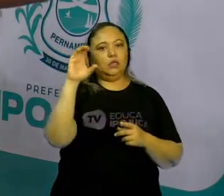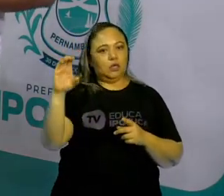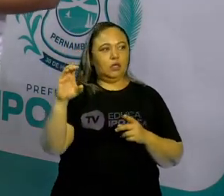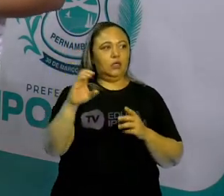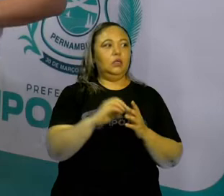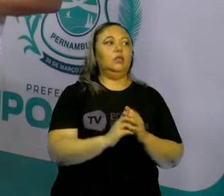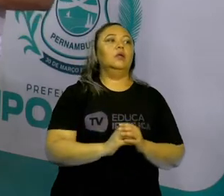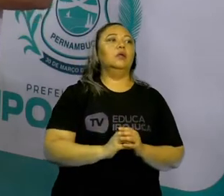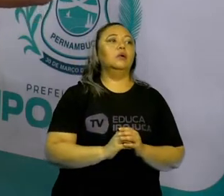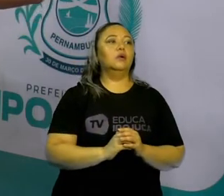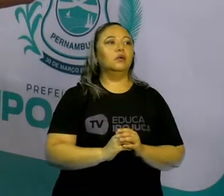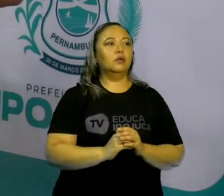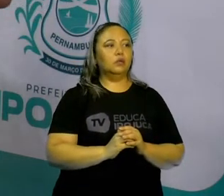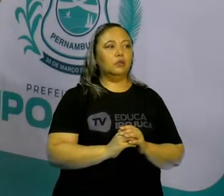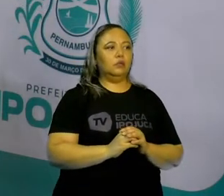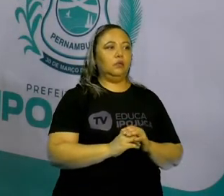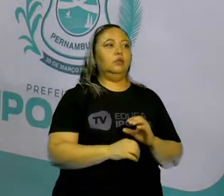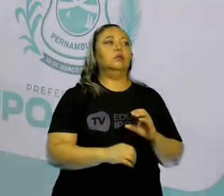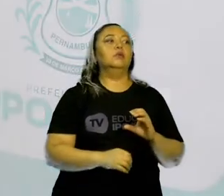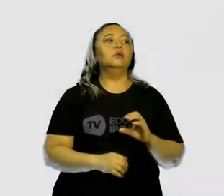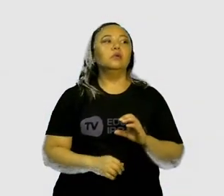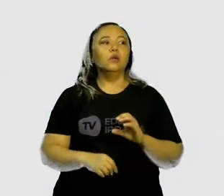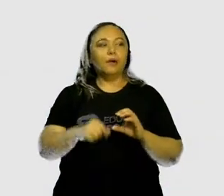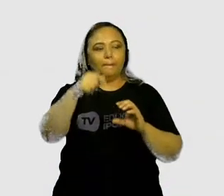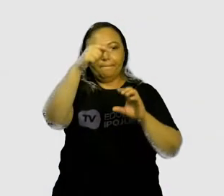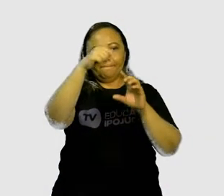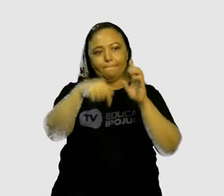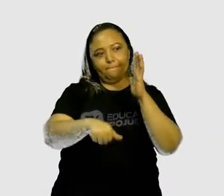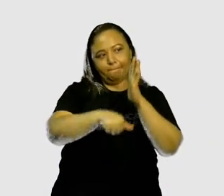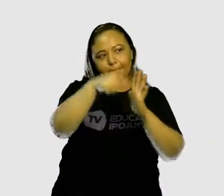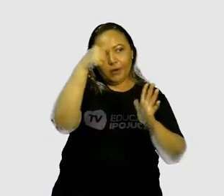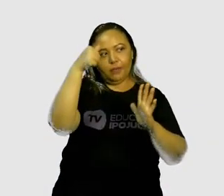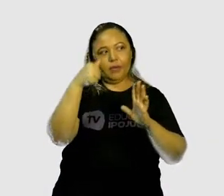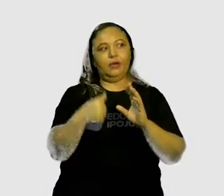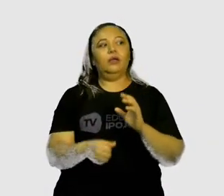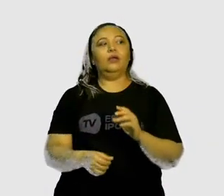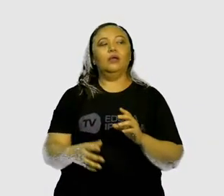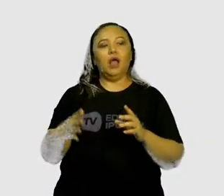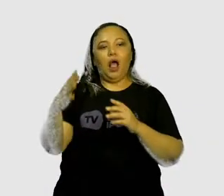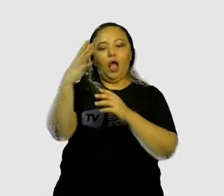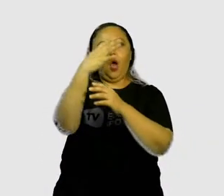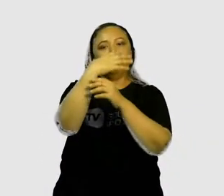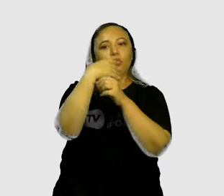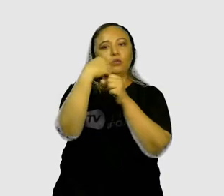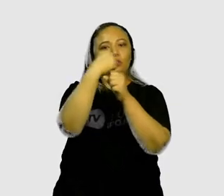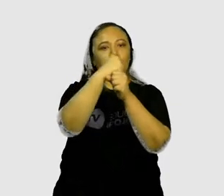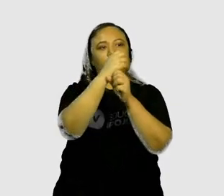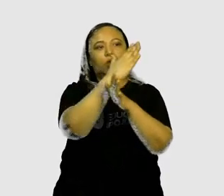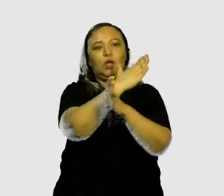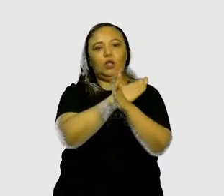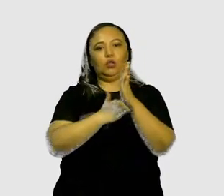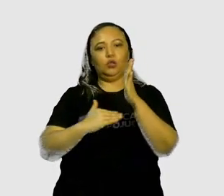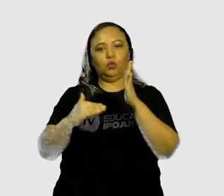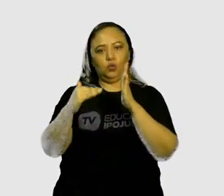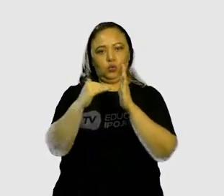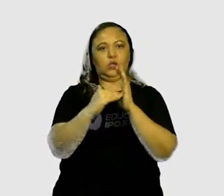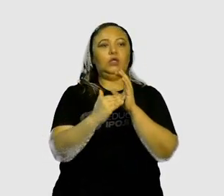Então, nessa primeira fileira aqui, nós vamos somar todas as unidades.